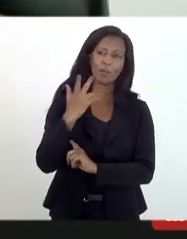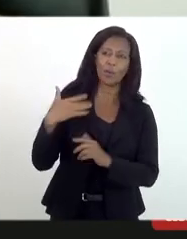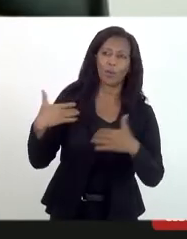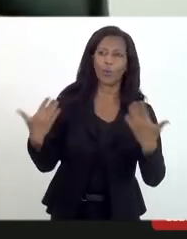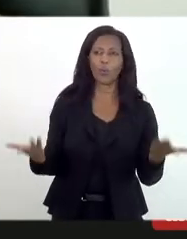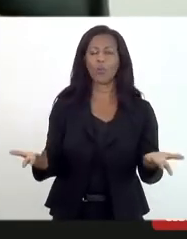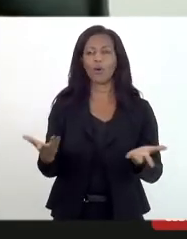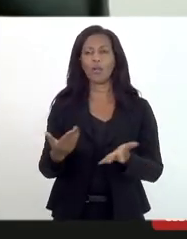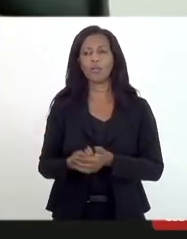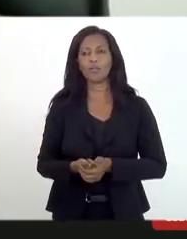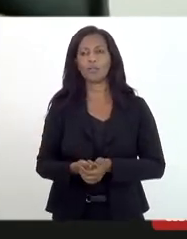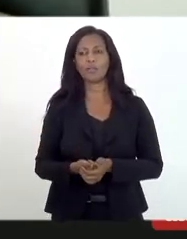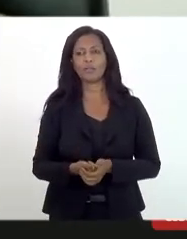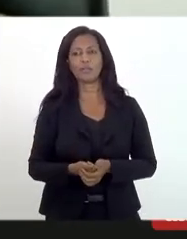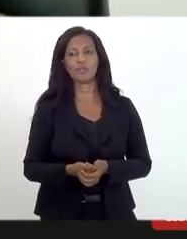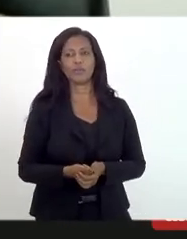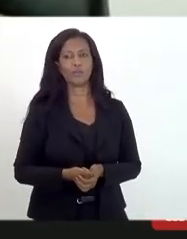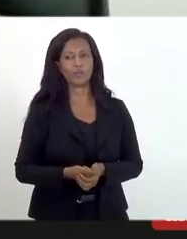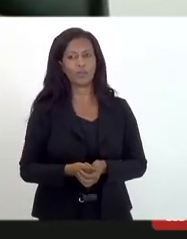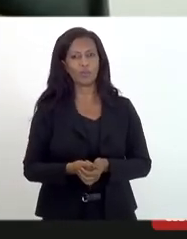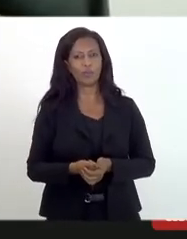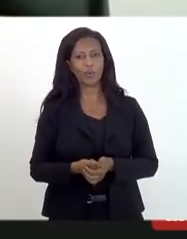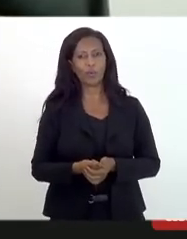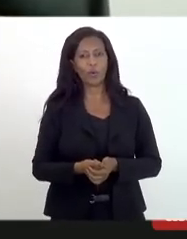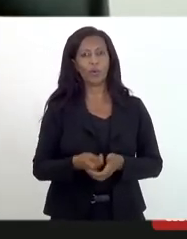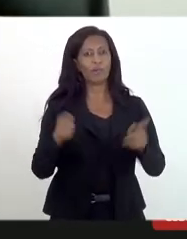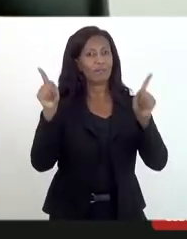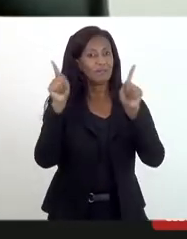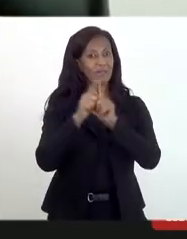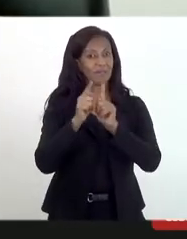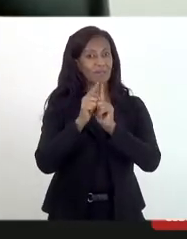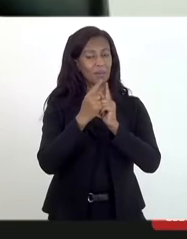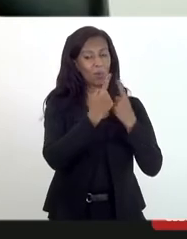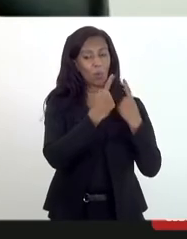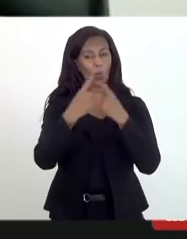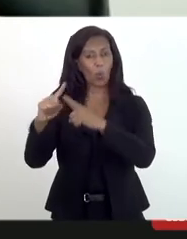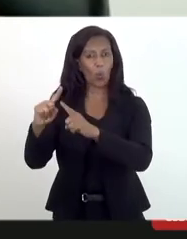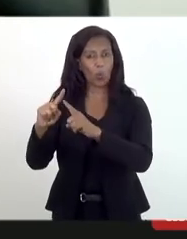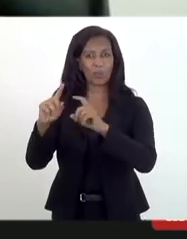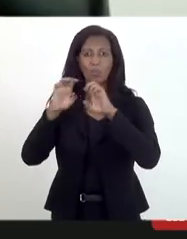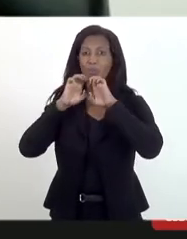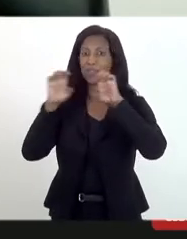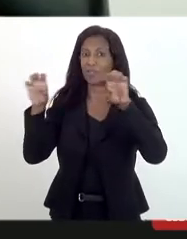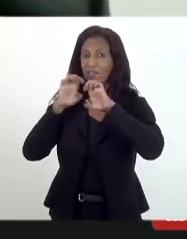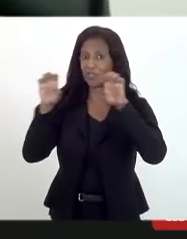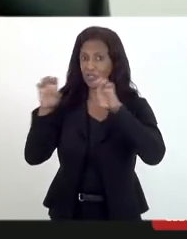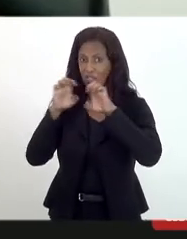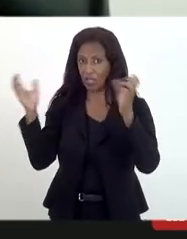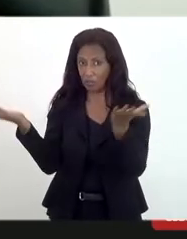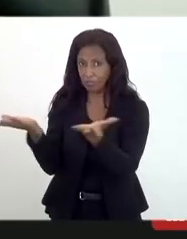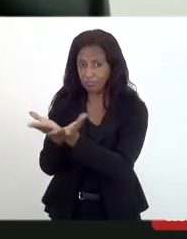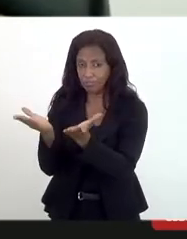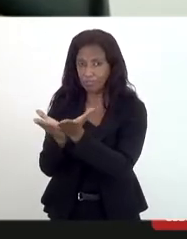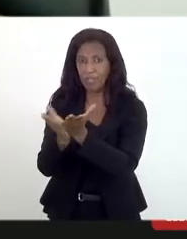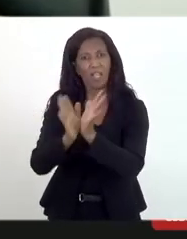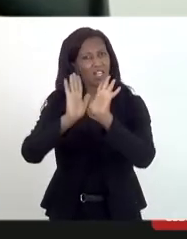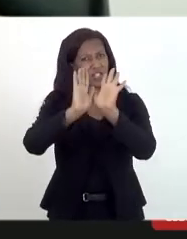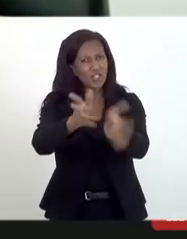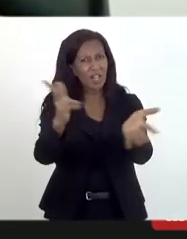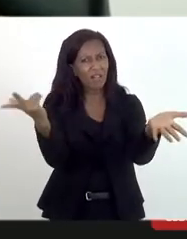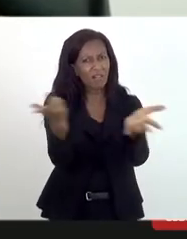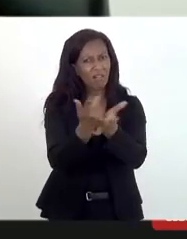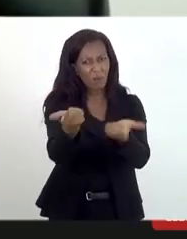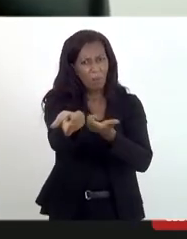levada à instância a agressão aos evangélicos que isso chegaria a uma solução. Já tivemos casos, doutor, e